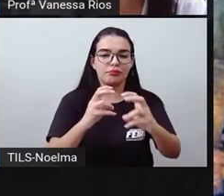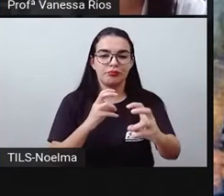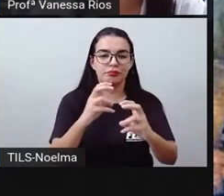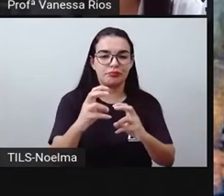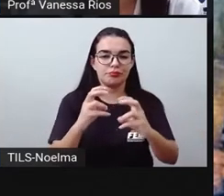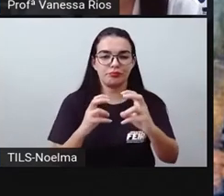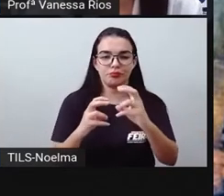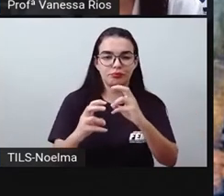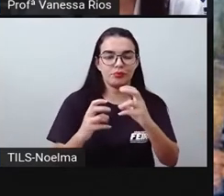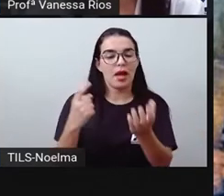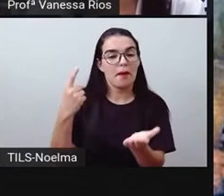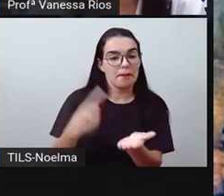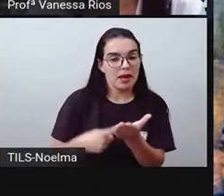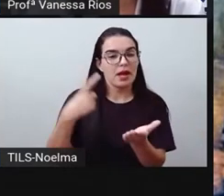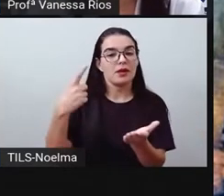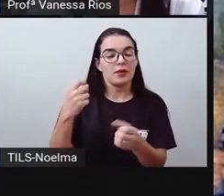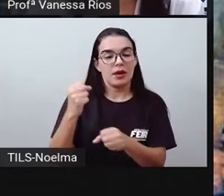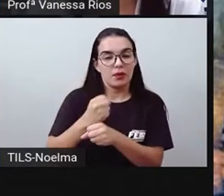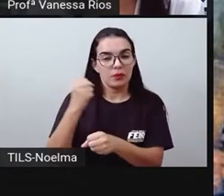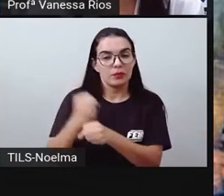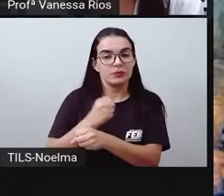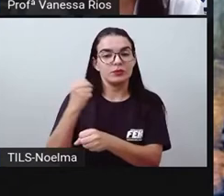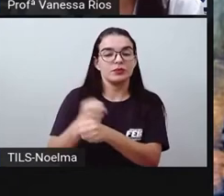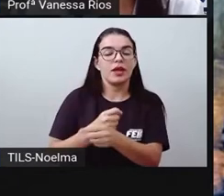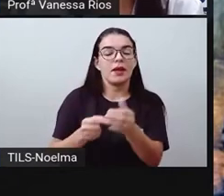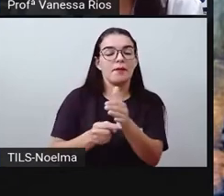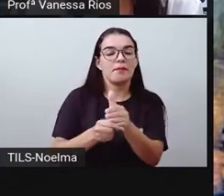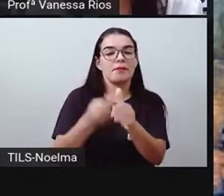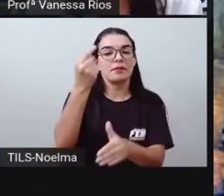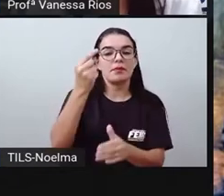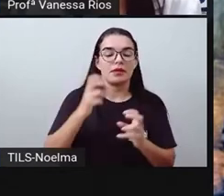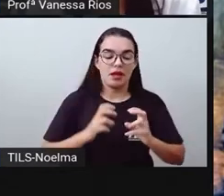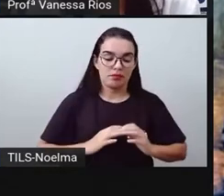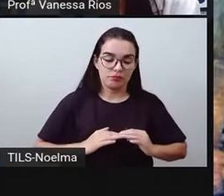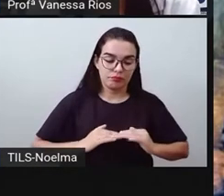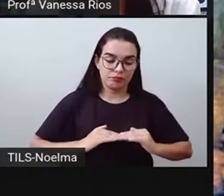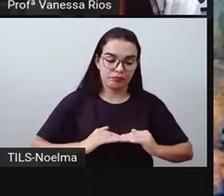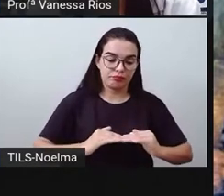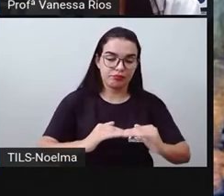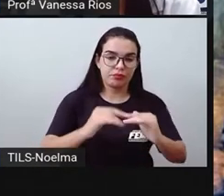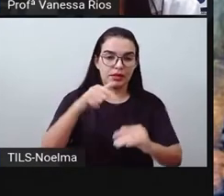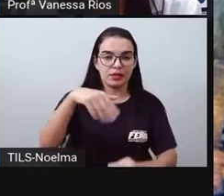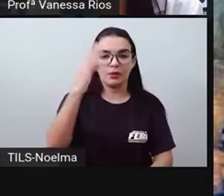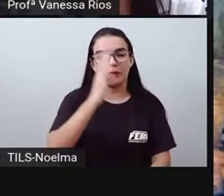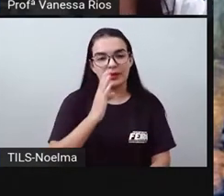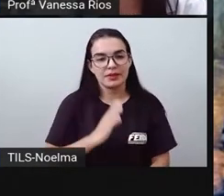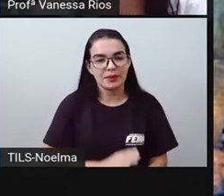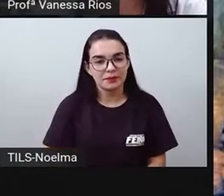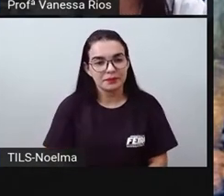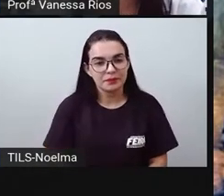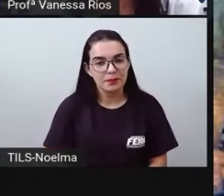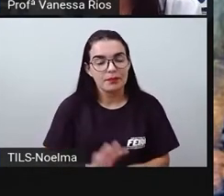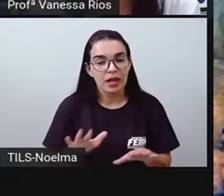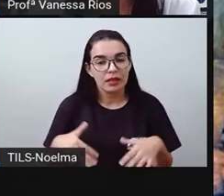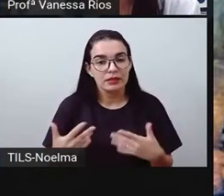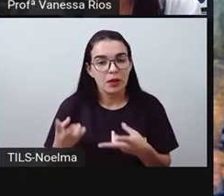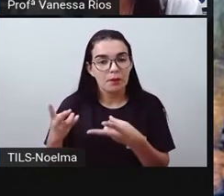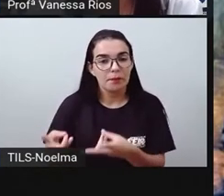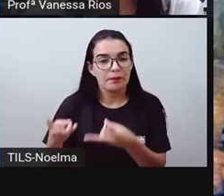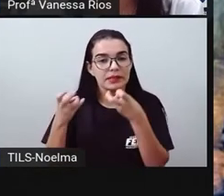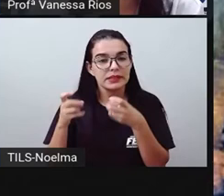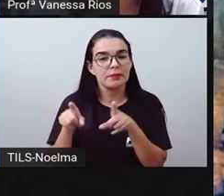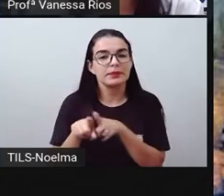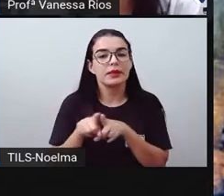construção da primeira linha férrea do Brasil. E a gente percebe quanta